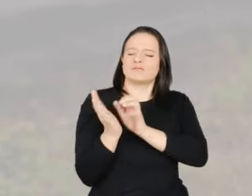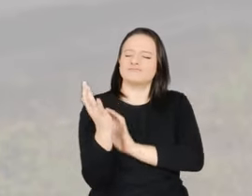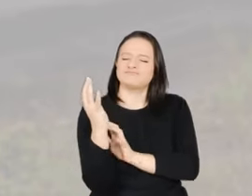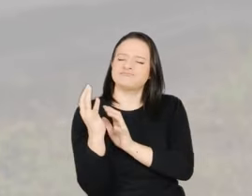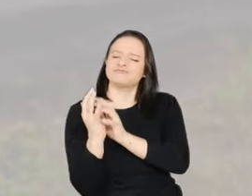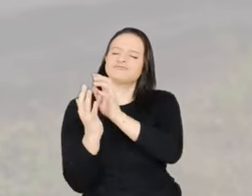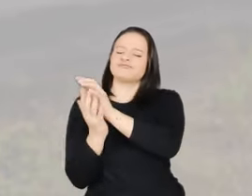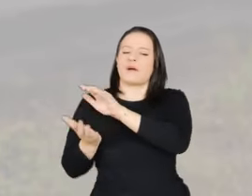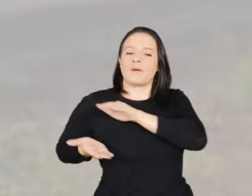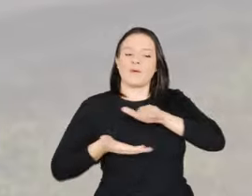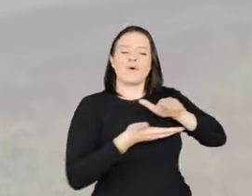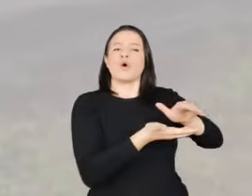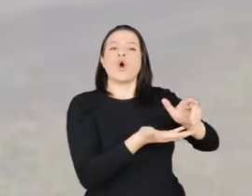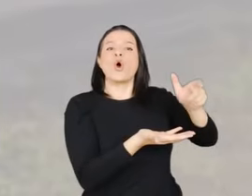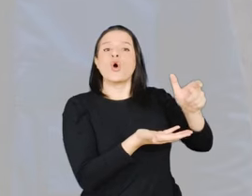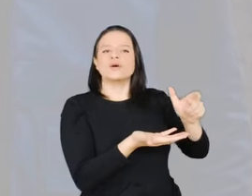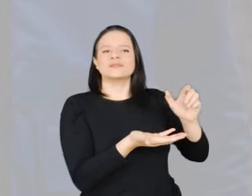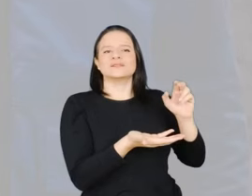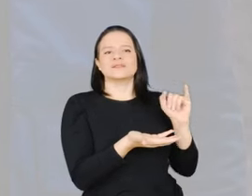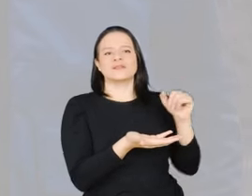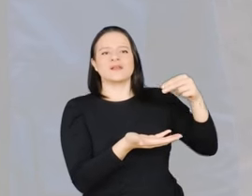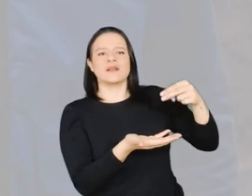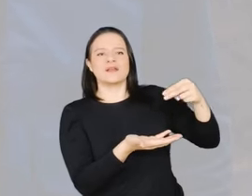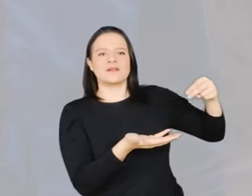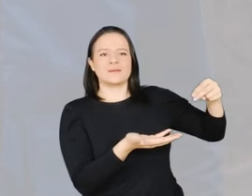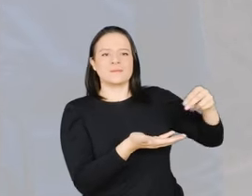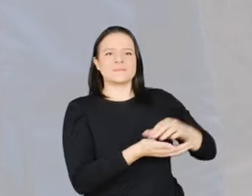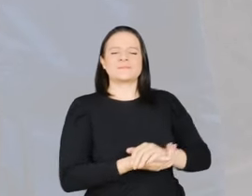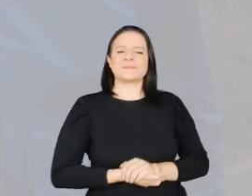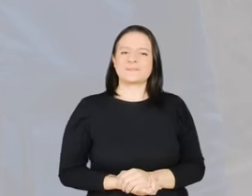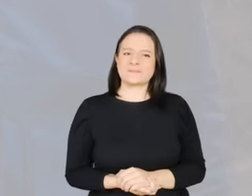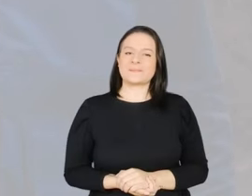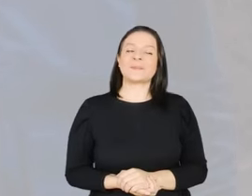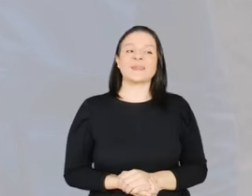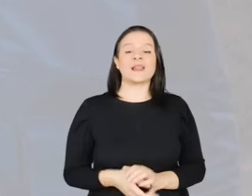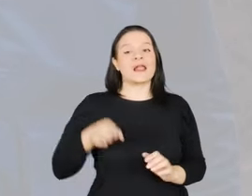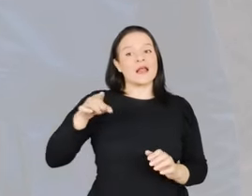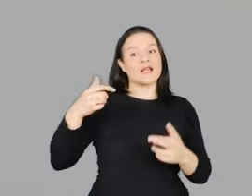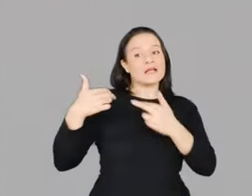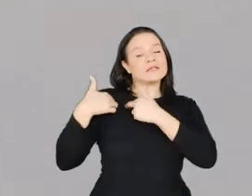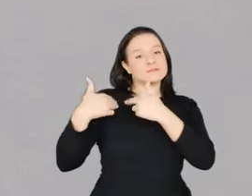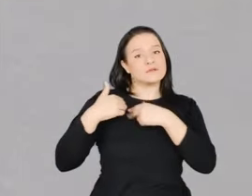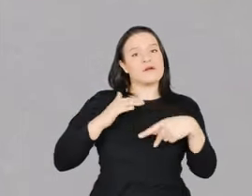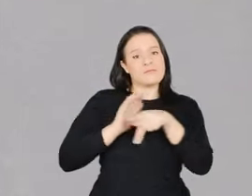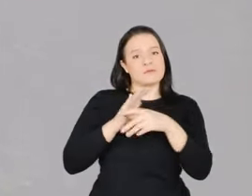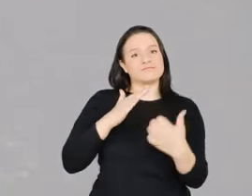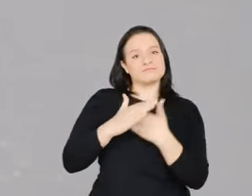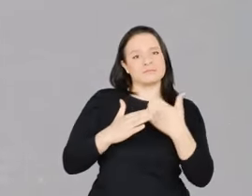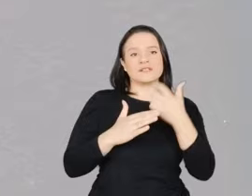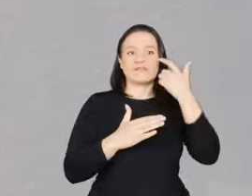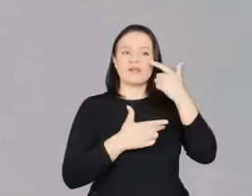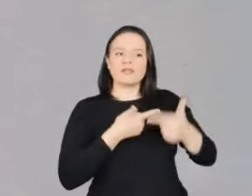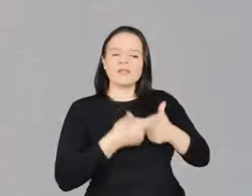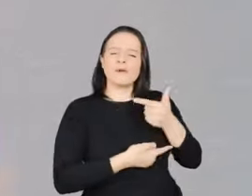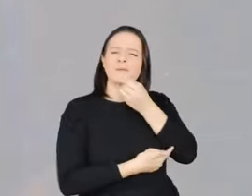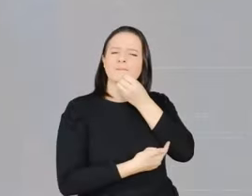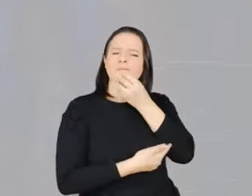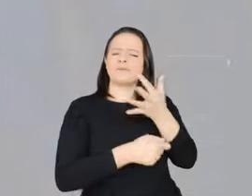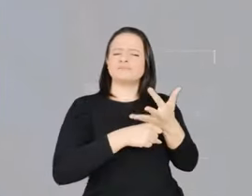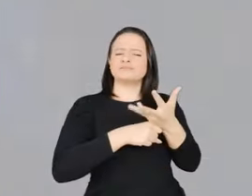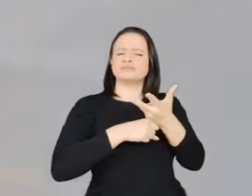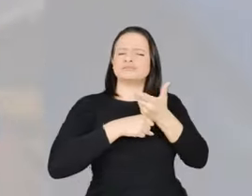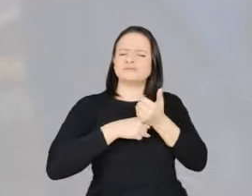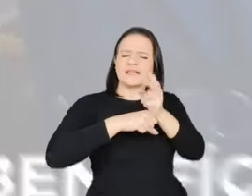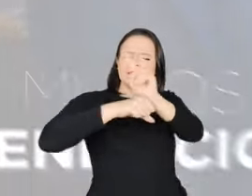junto à ANM. Esse profissional vai responder tecnicamente pela empresa. O trabalho bem feito e fiscalizado pelo